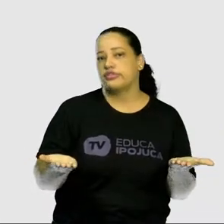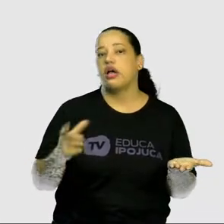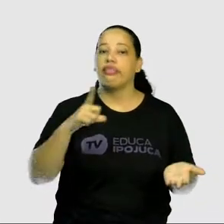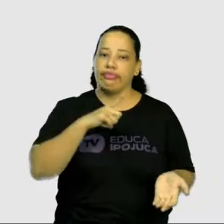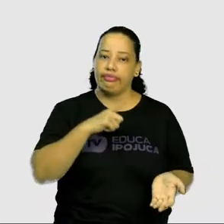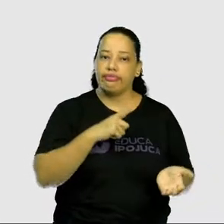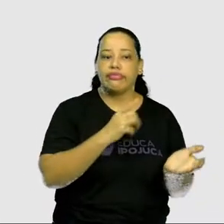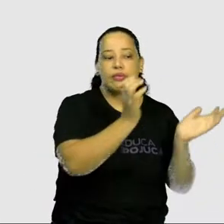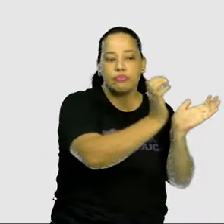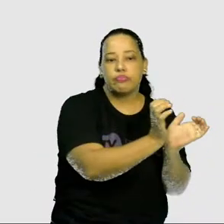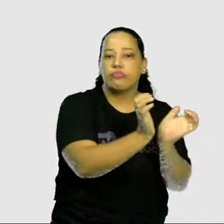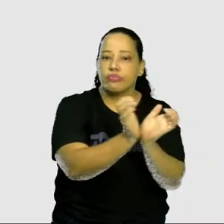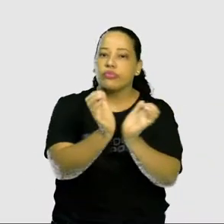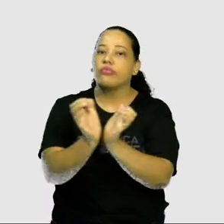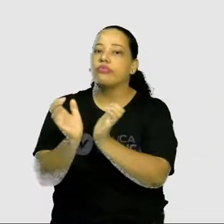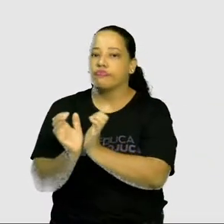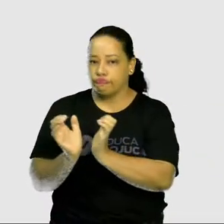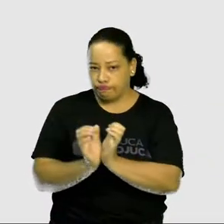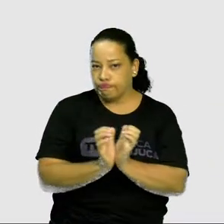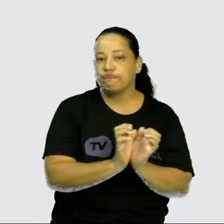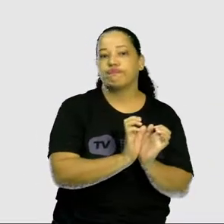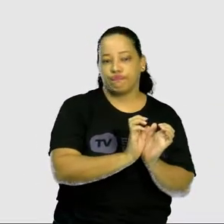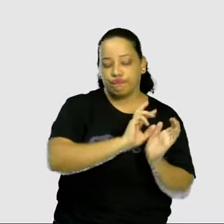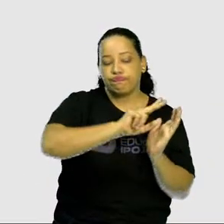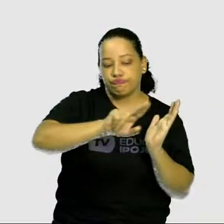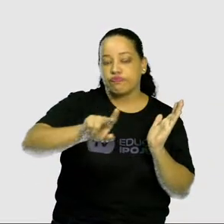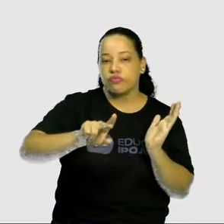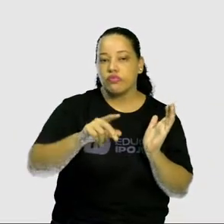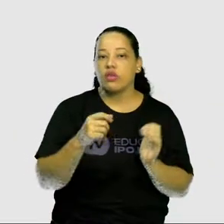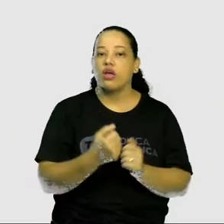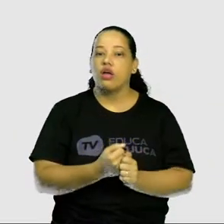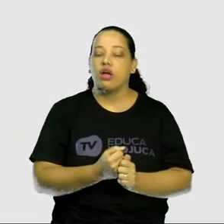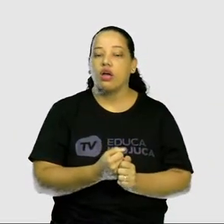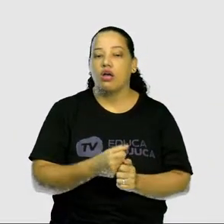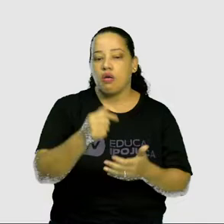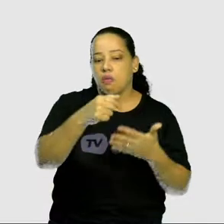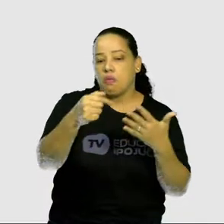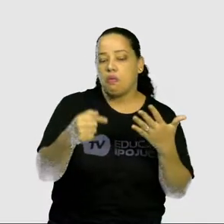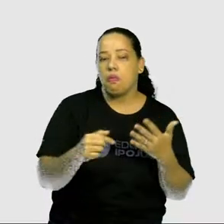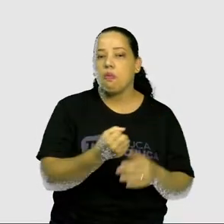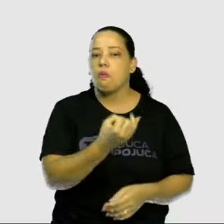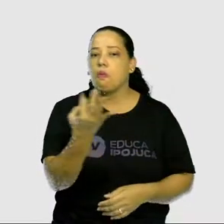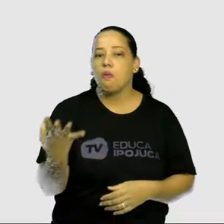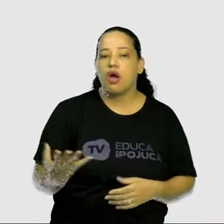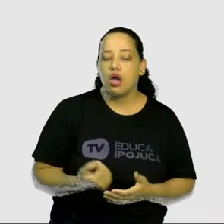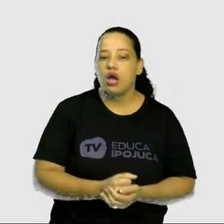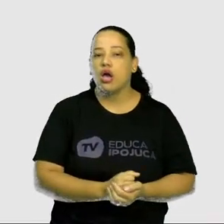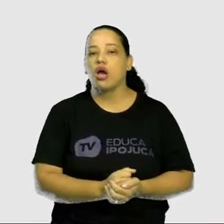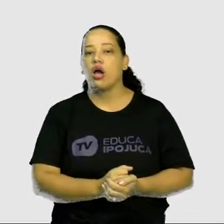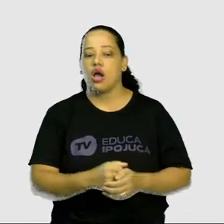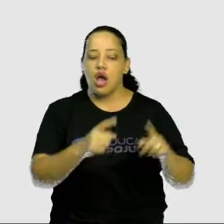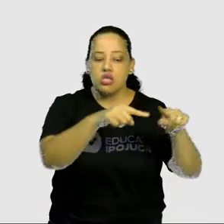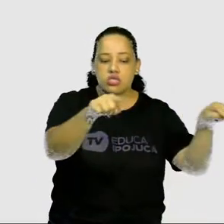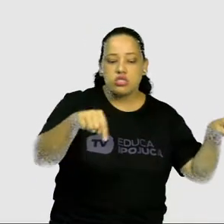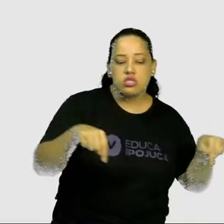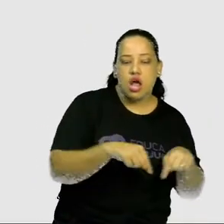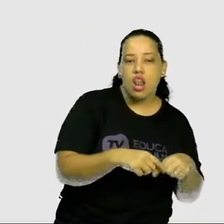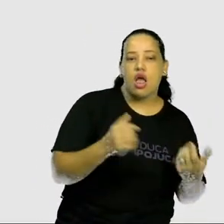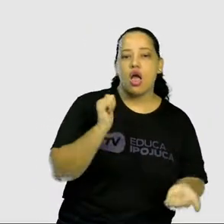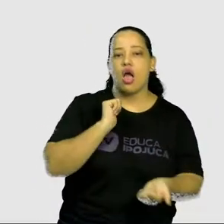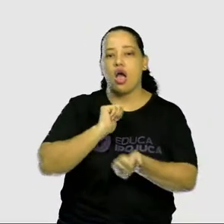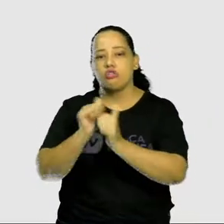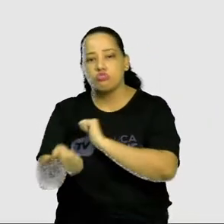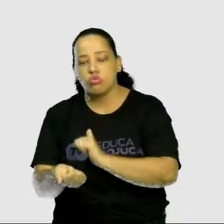em várias categorias, em vários grupos, dentre eles temos os jogos de salão, jogos esportivos, jogos